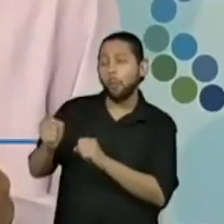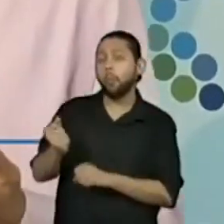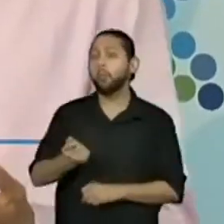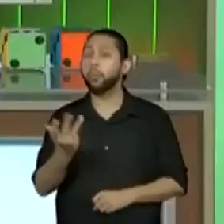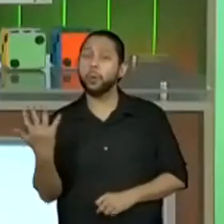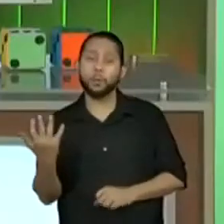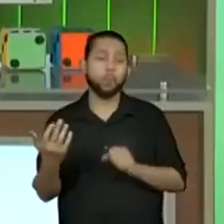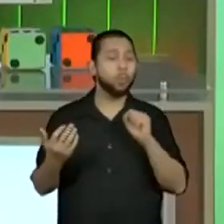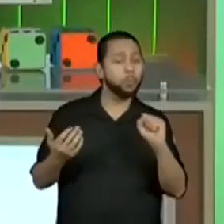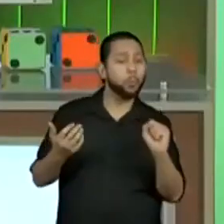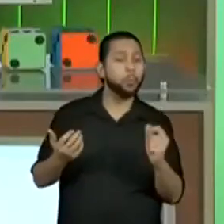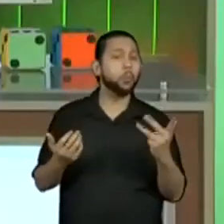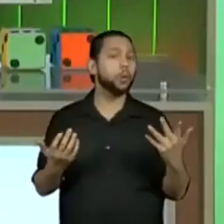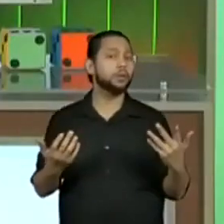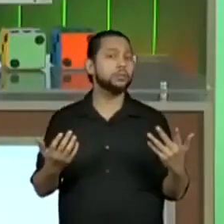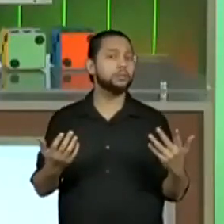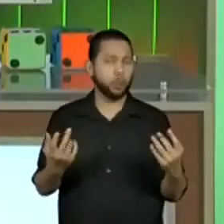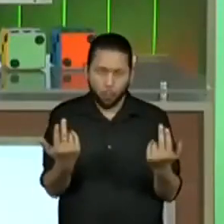Vocês lembram?